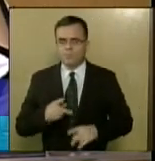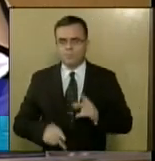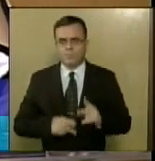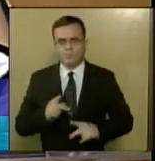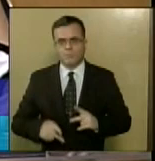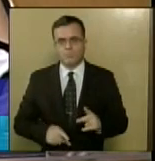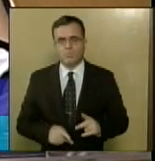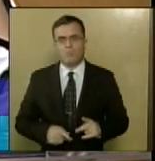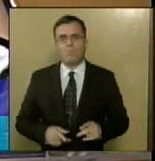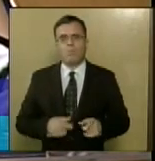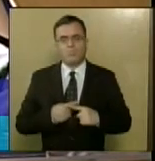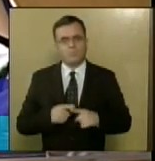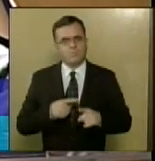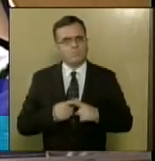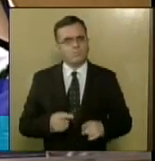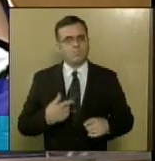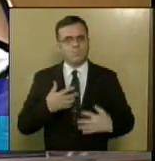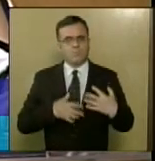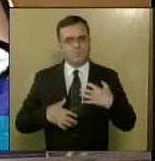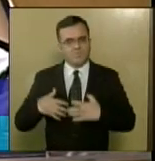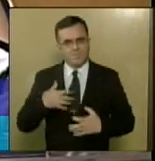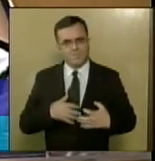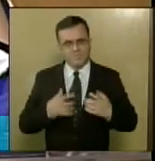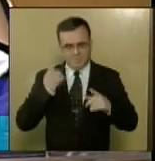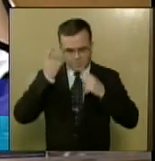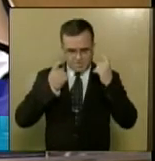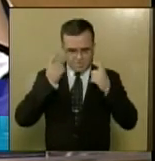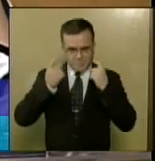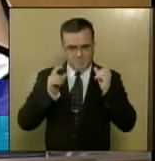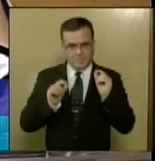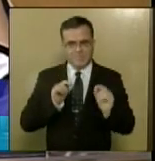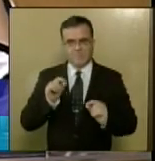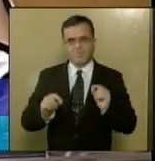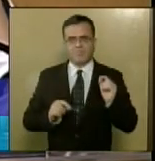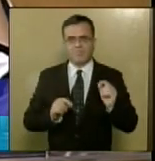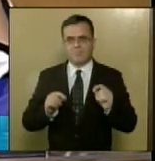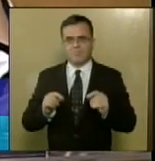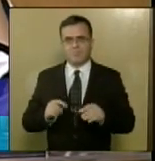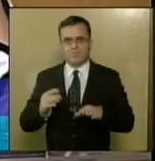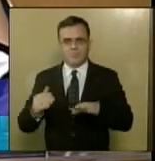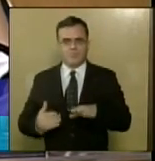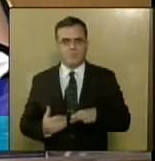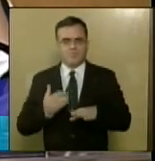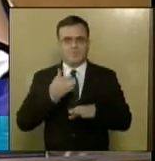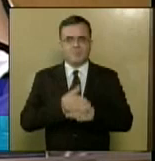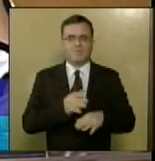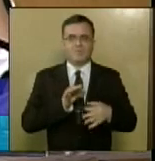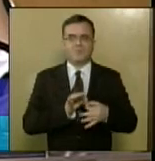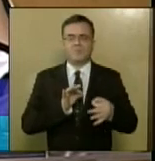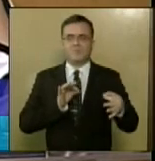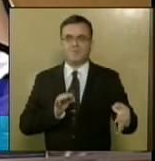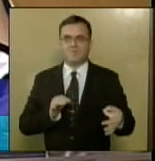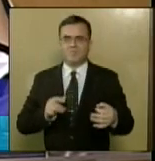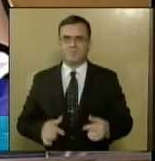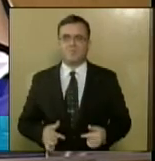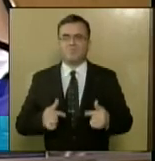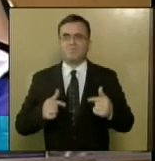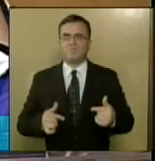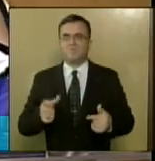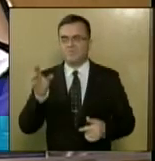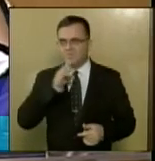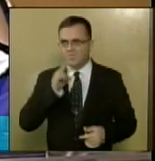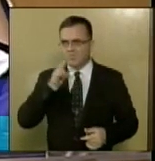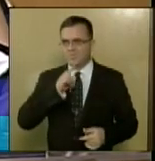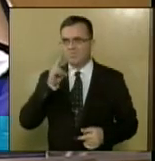realmente muito aflita e preocupada porque ter que se deslocar para um local mais distante em busca de um atendimento de urgência e